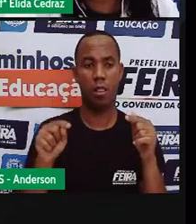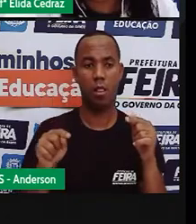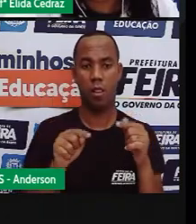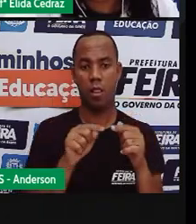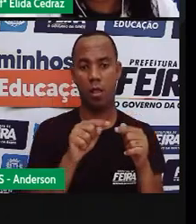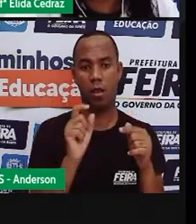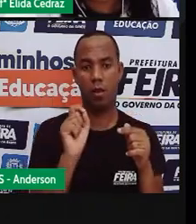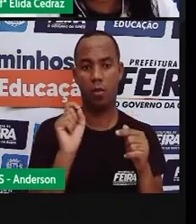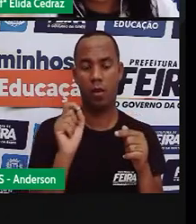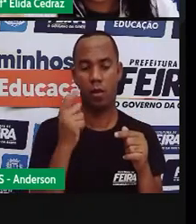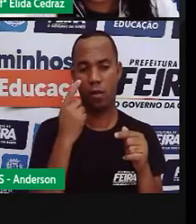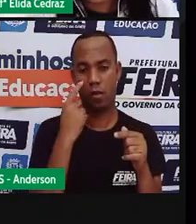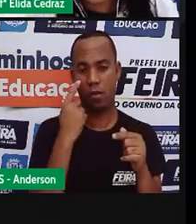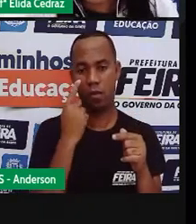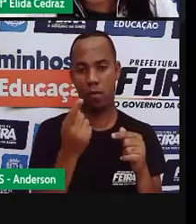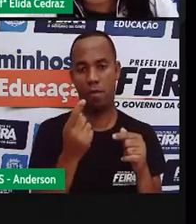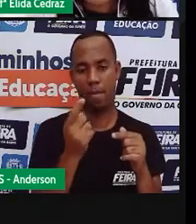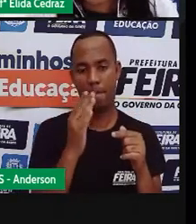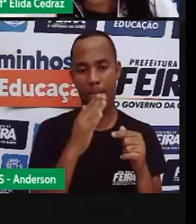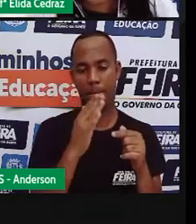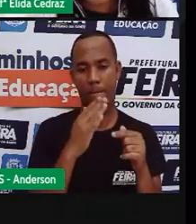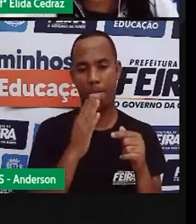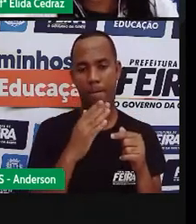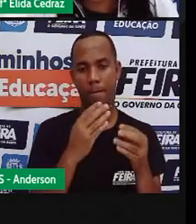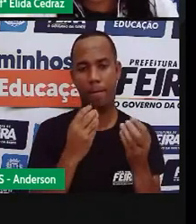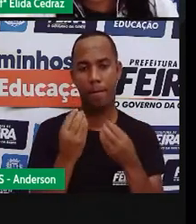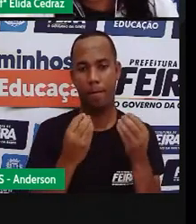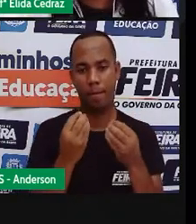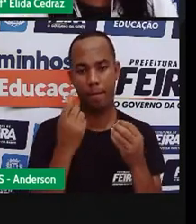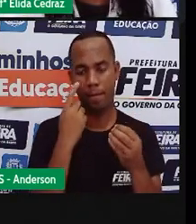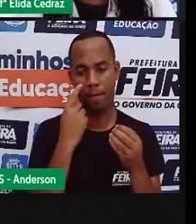bem aqui no cantinho de baixo direito